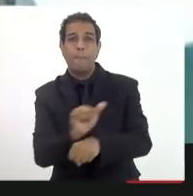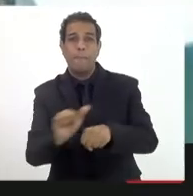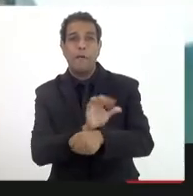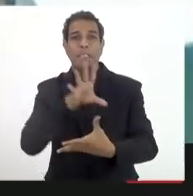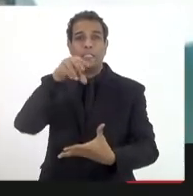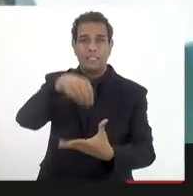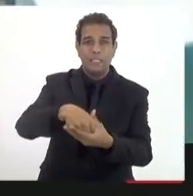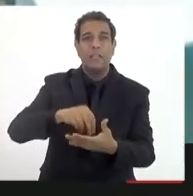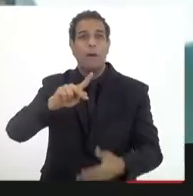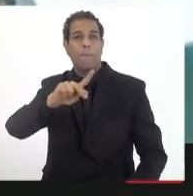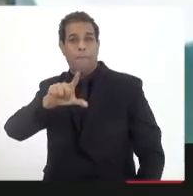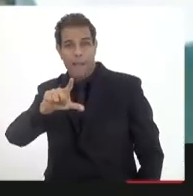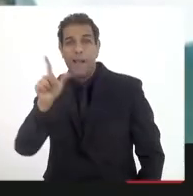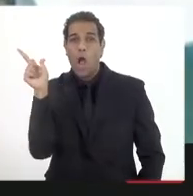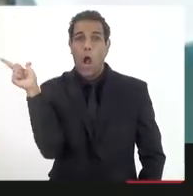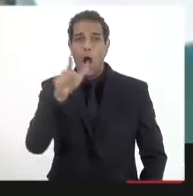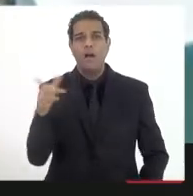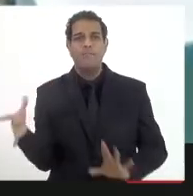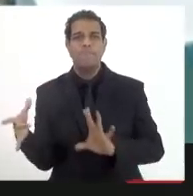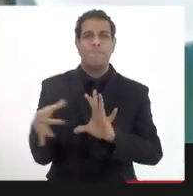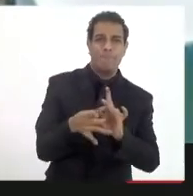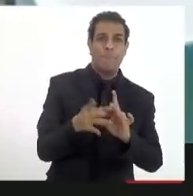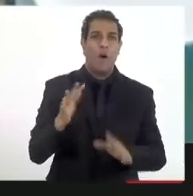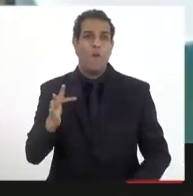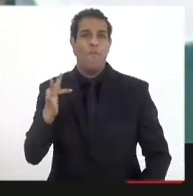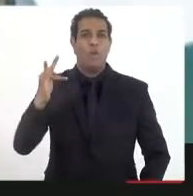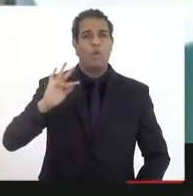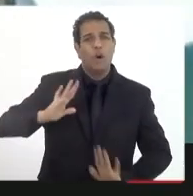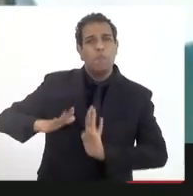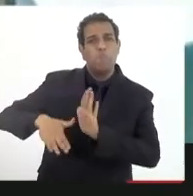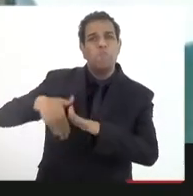fundo são projetos que vão maturar em longo prazo.